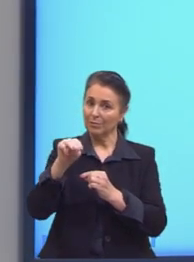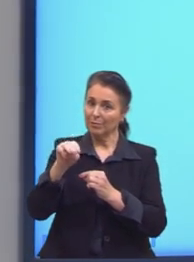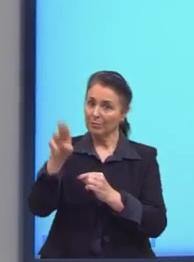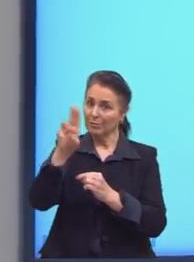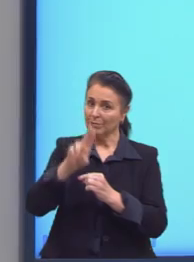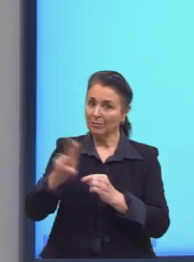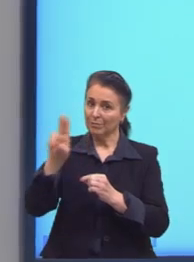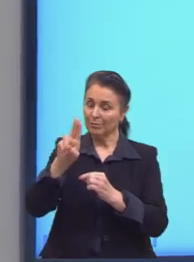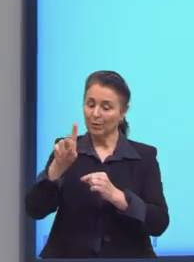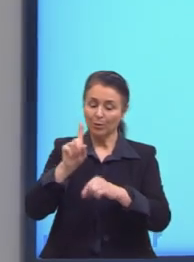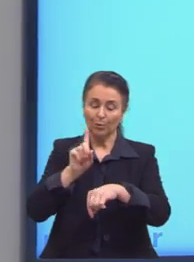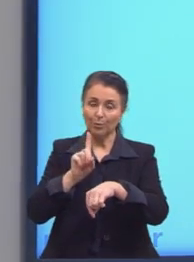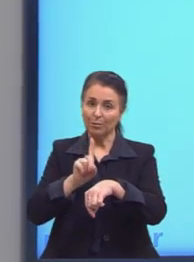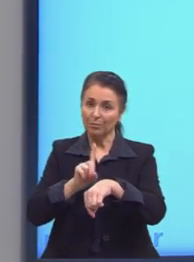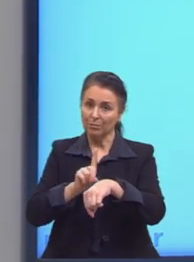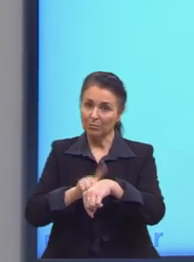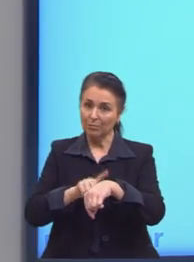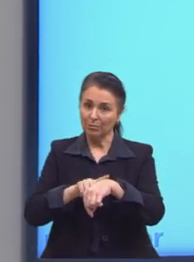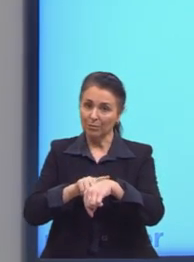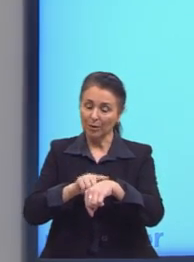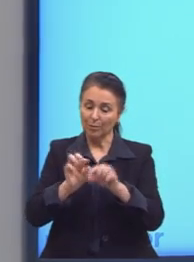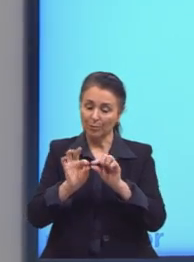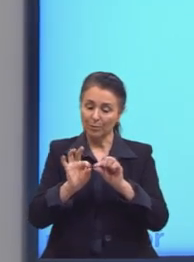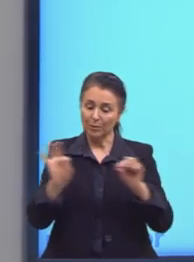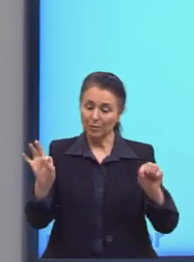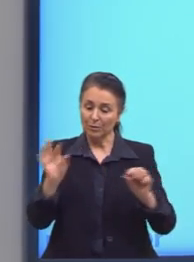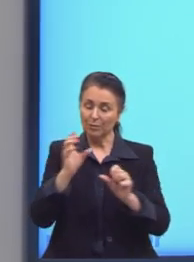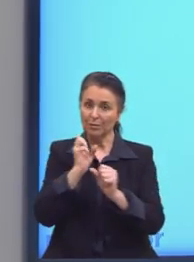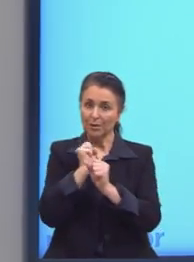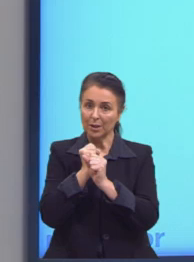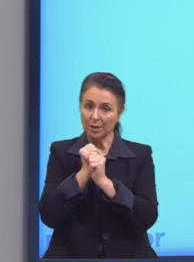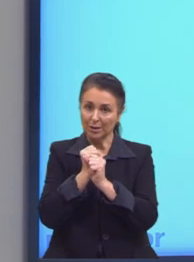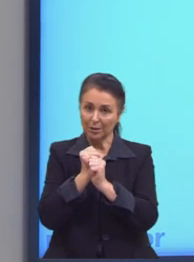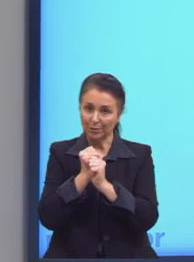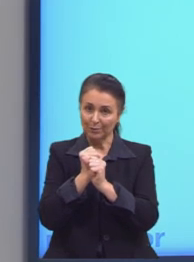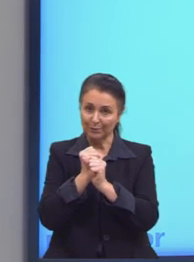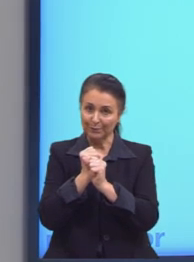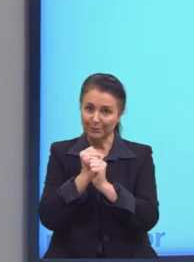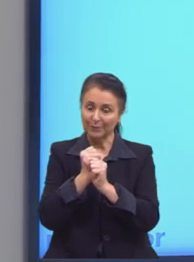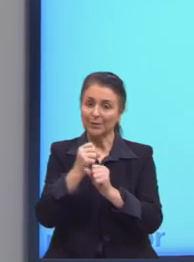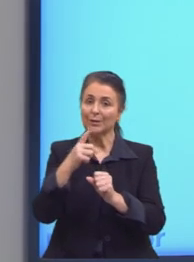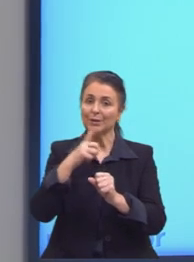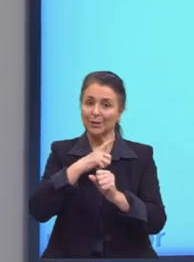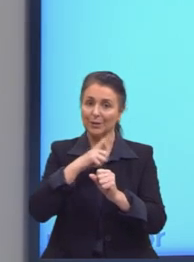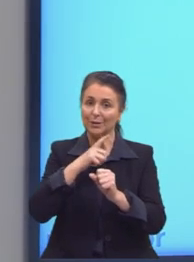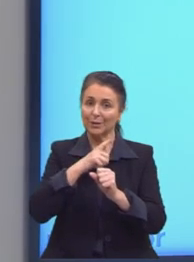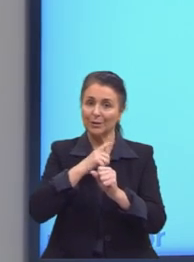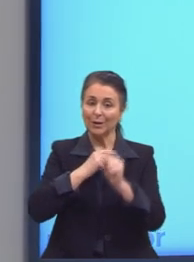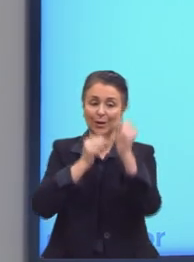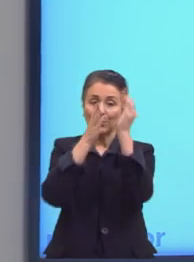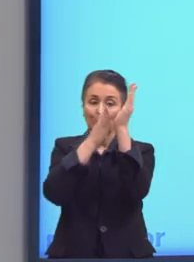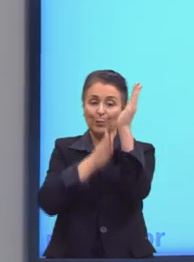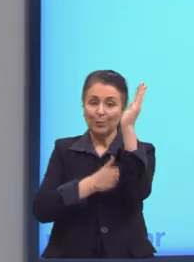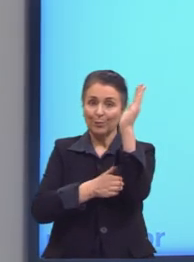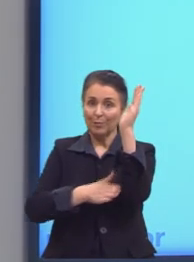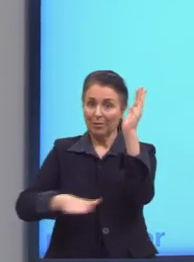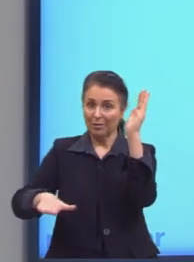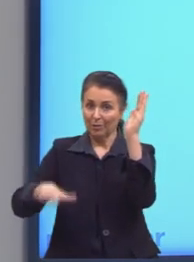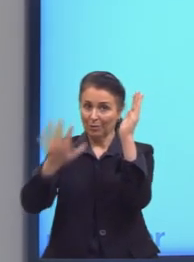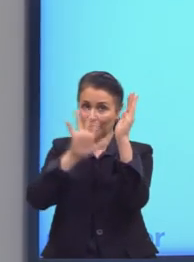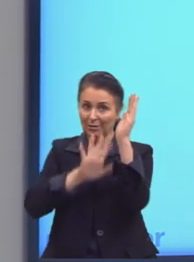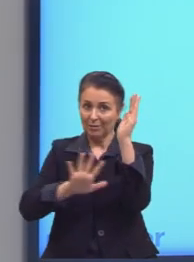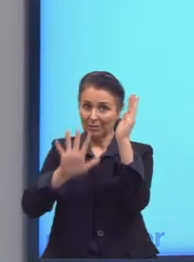em função do tempo medido em ano. Aí, aqui abaixo, nós temos esse plano cartesiano, tá?